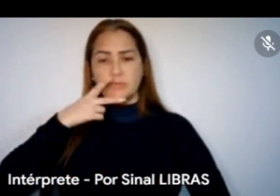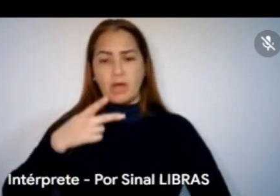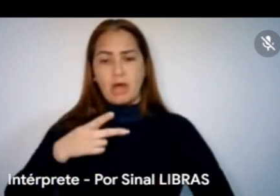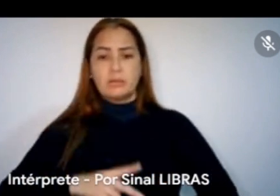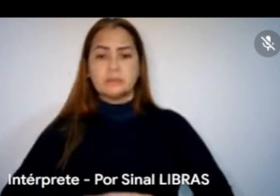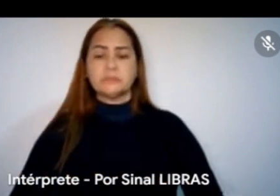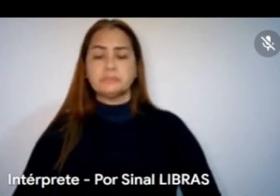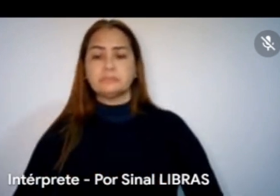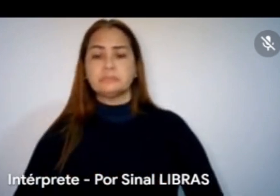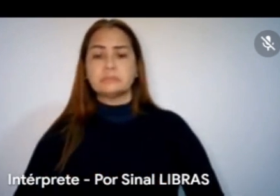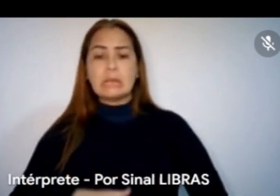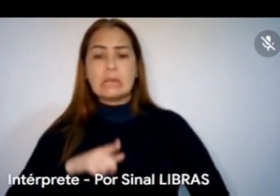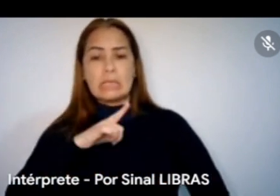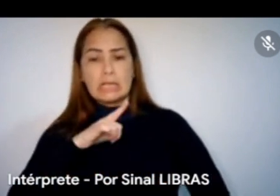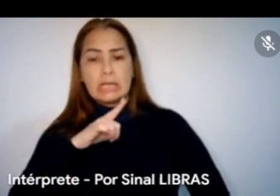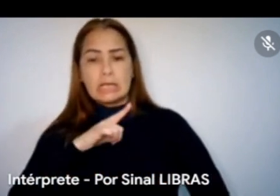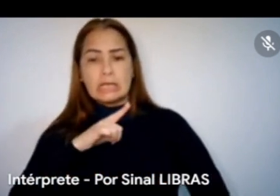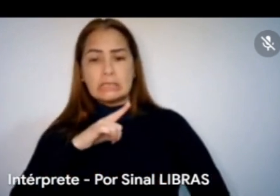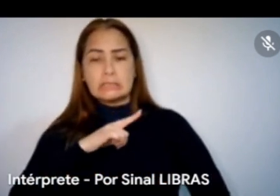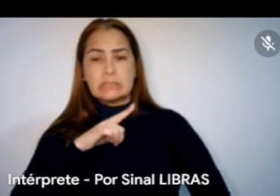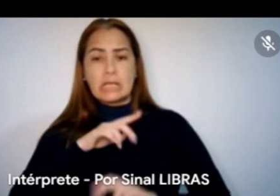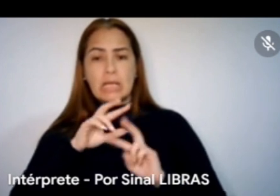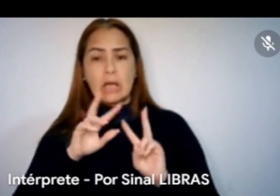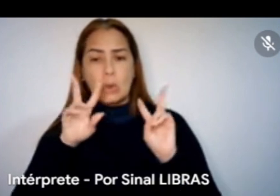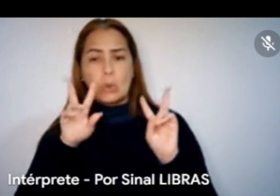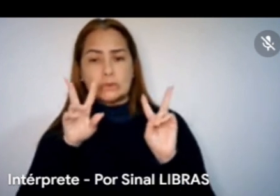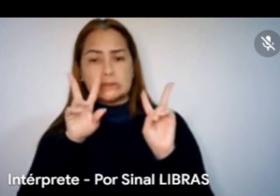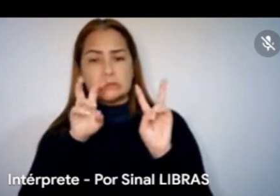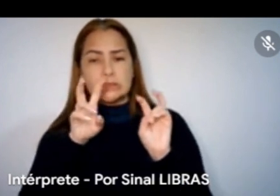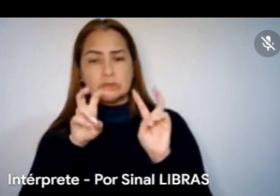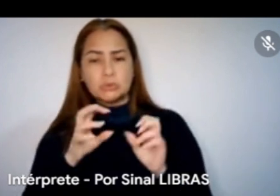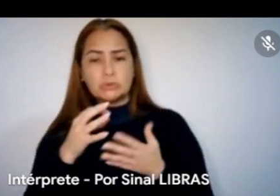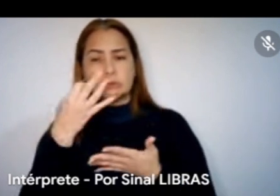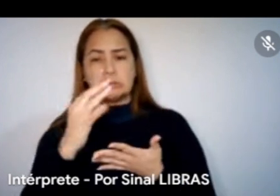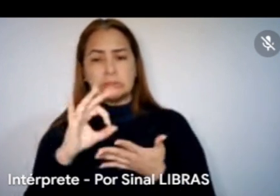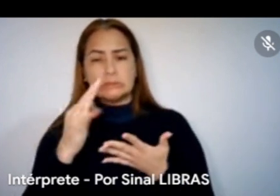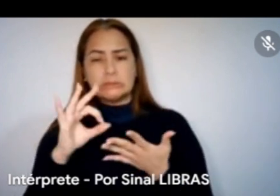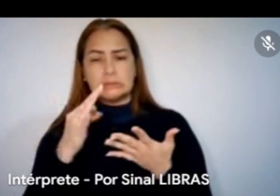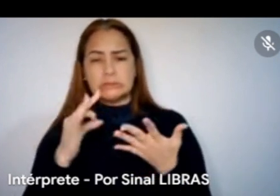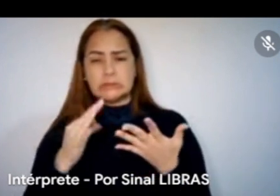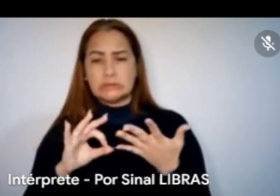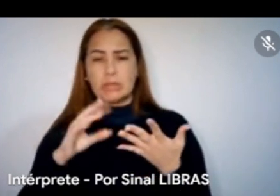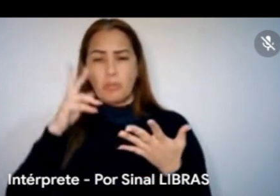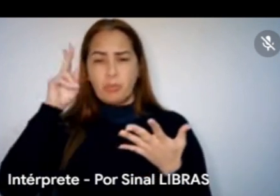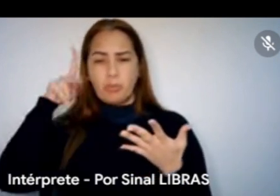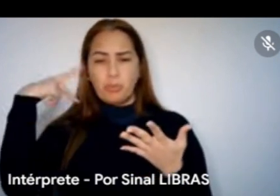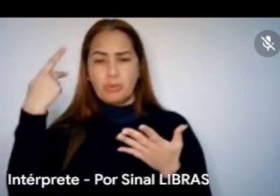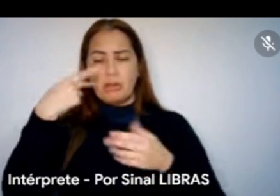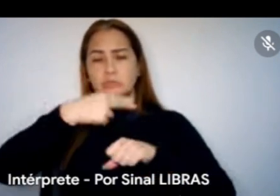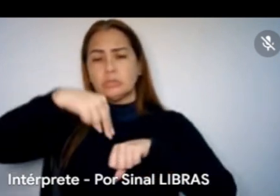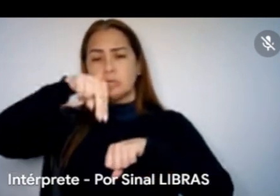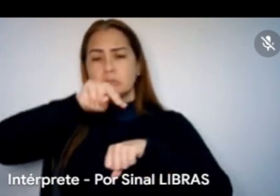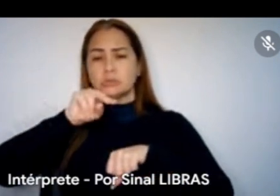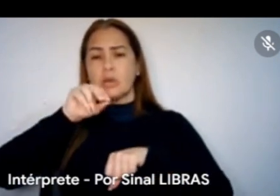respeito dos pormenores da política nacional de Blanc, porque é uma política muito complexa e